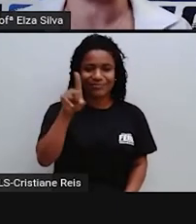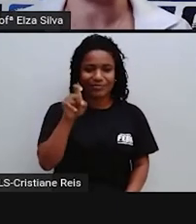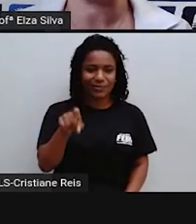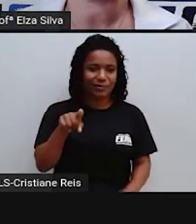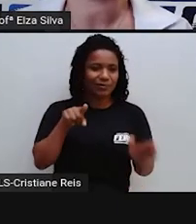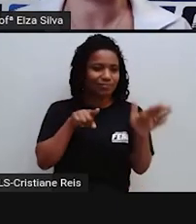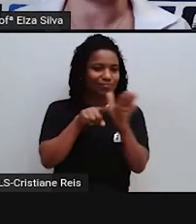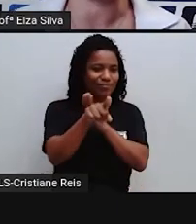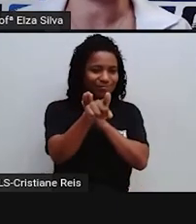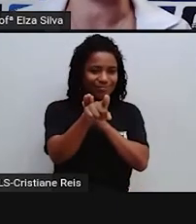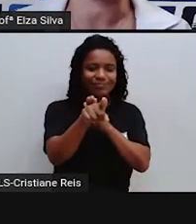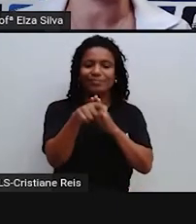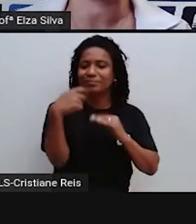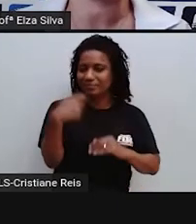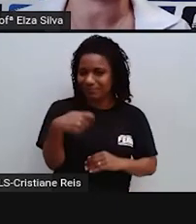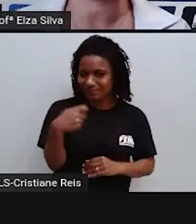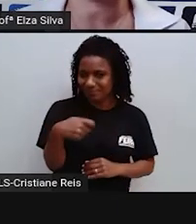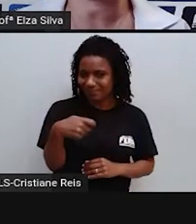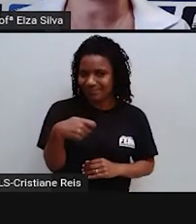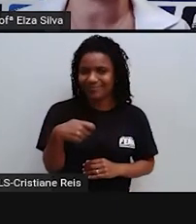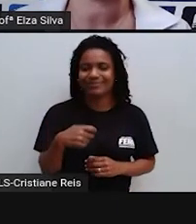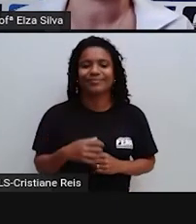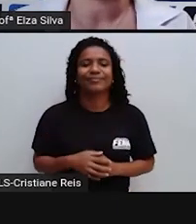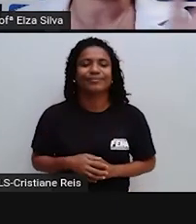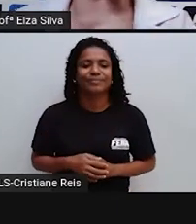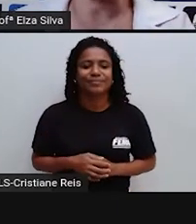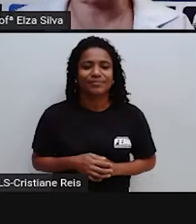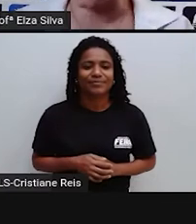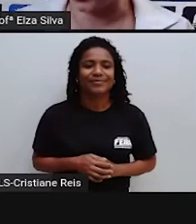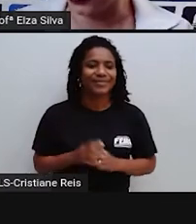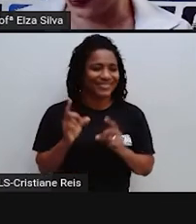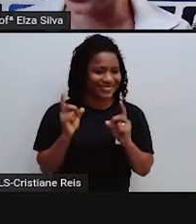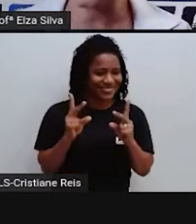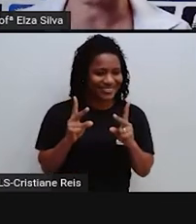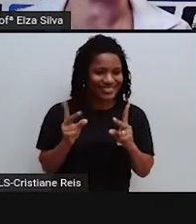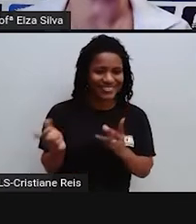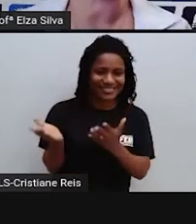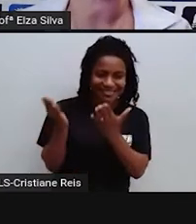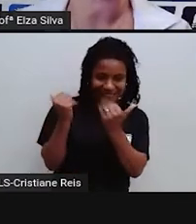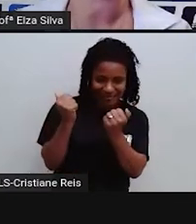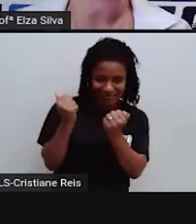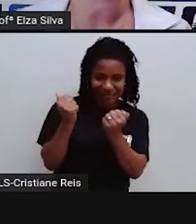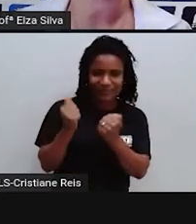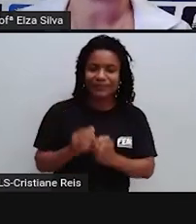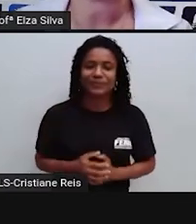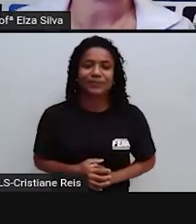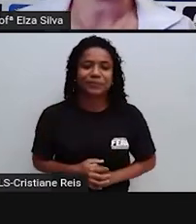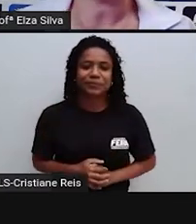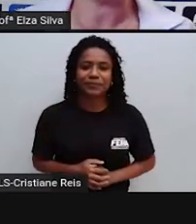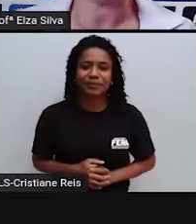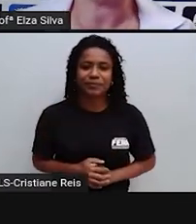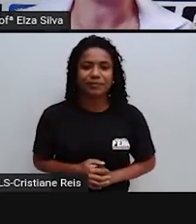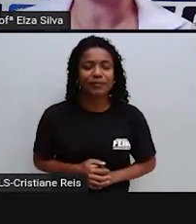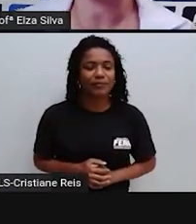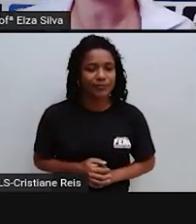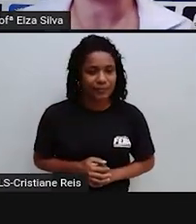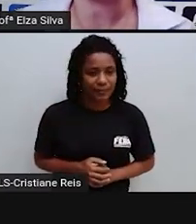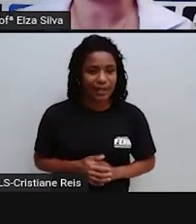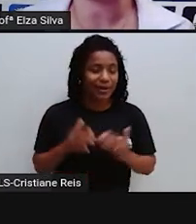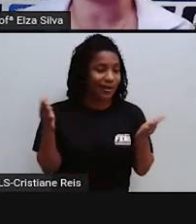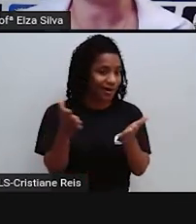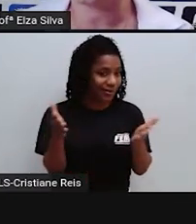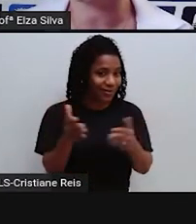para o início Na língua inglesa Ok Let's go Vamos lá E agora Vamos